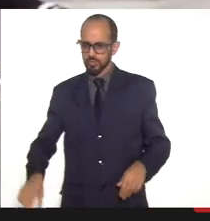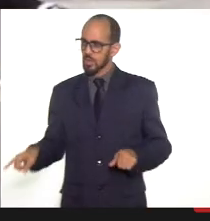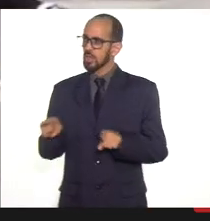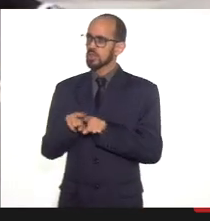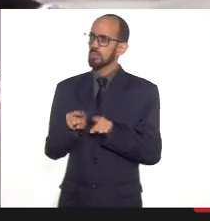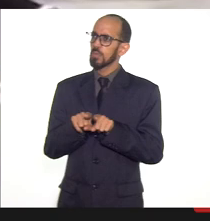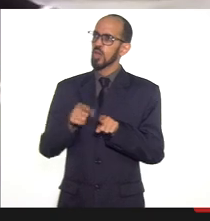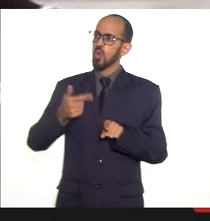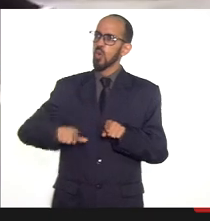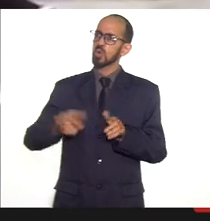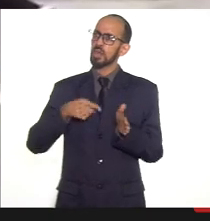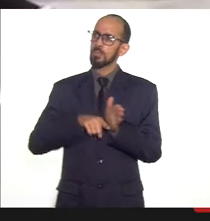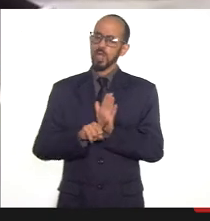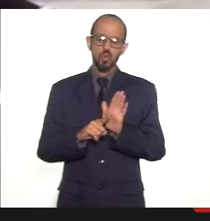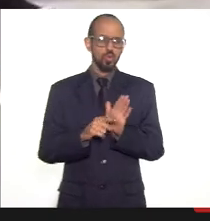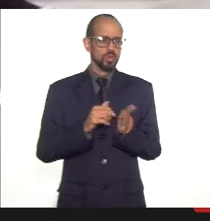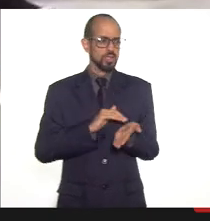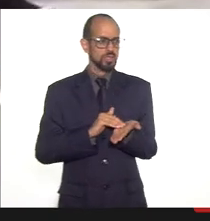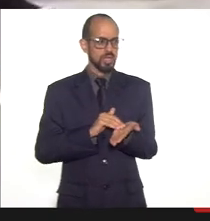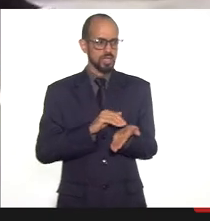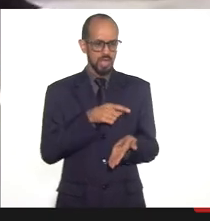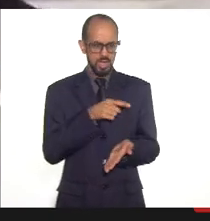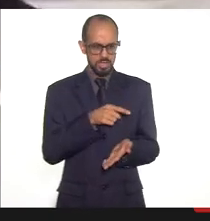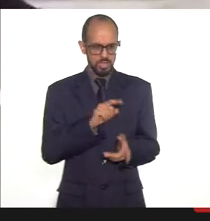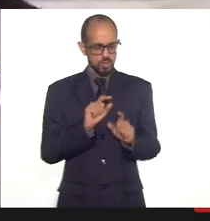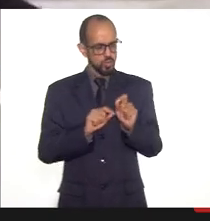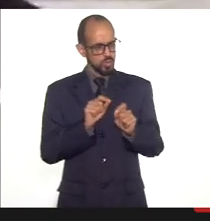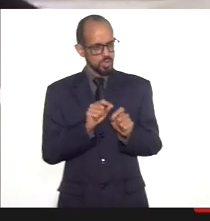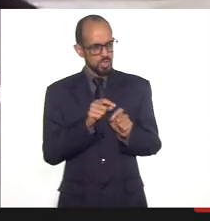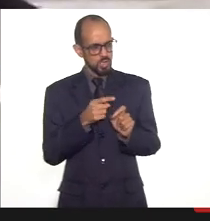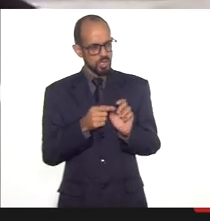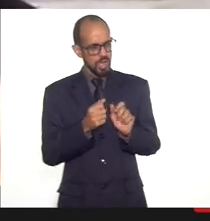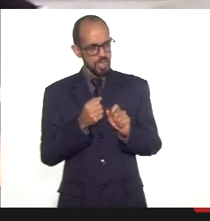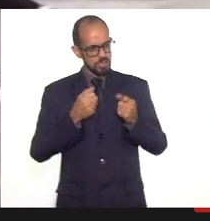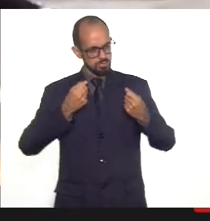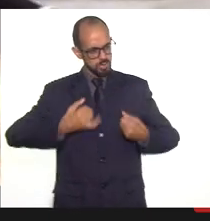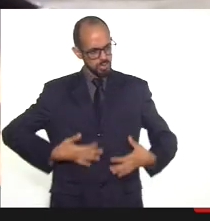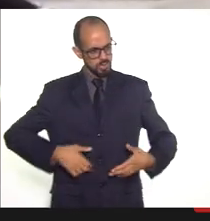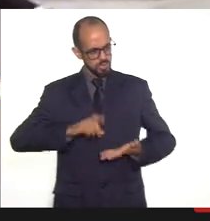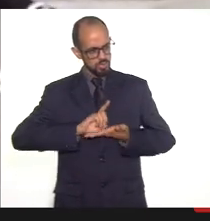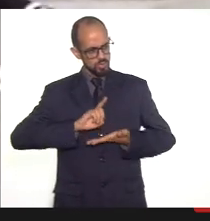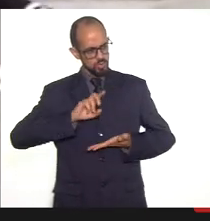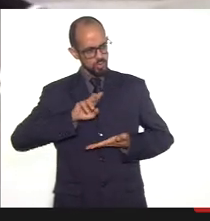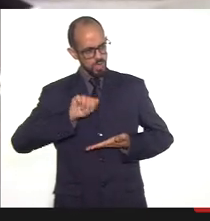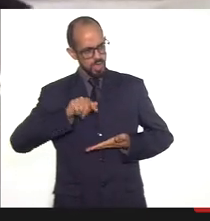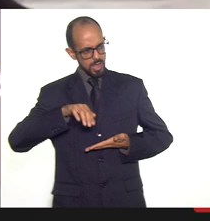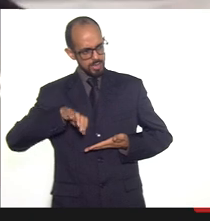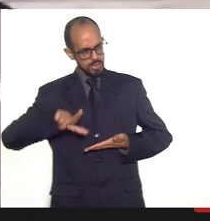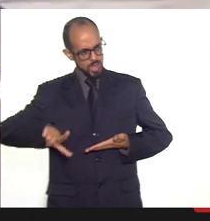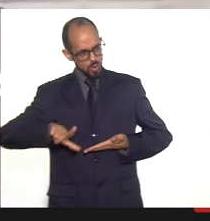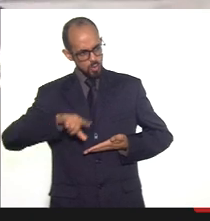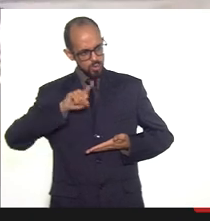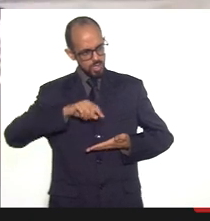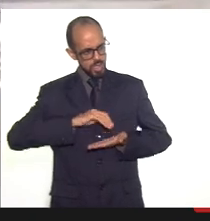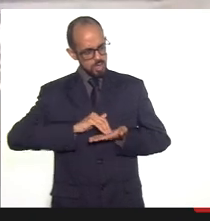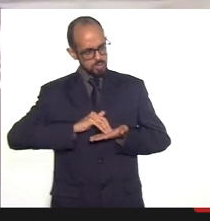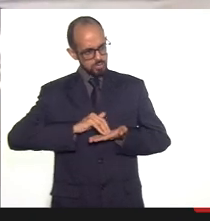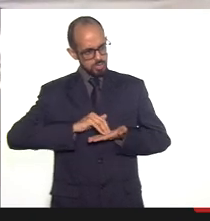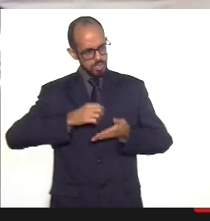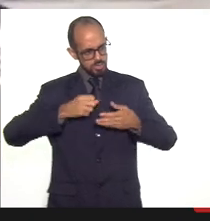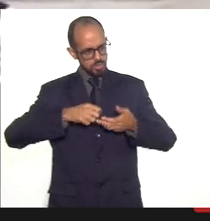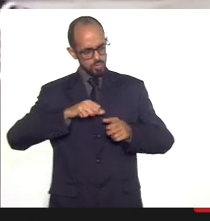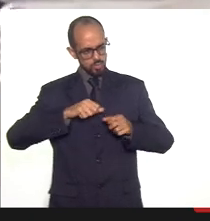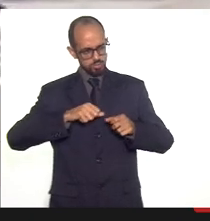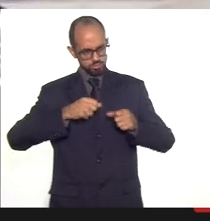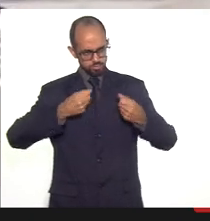pergunta, secretário, por favor, na exposição da doutora Raquel, que é a exposição da secretaria, houve um momento que